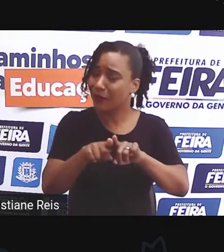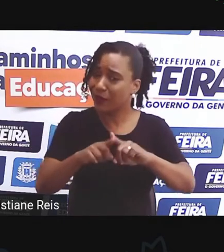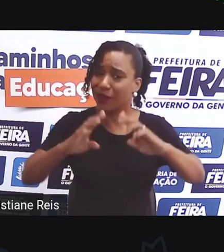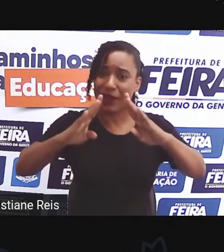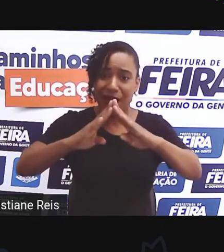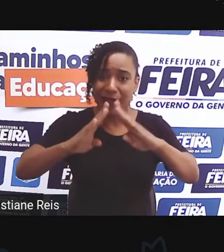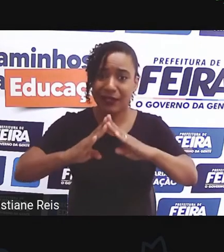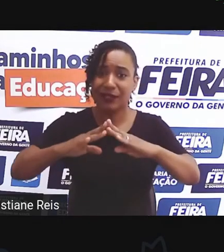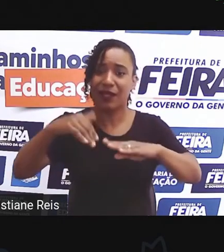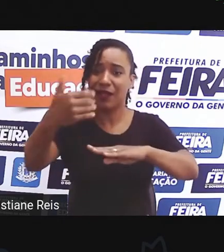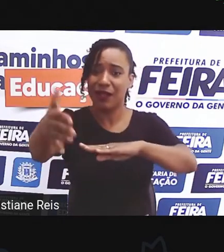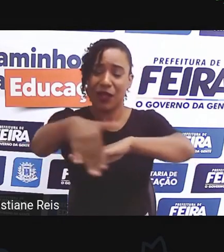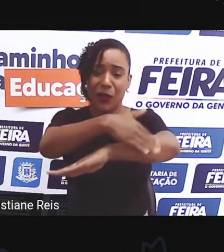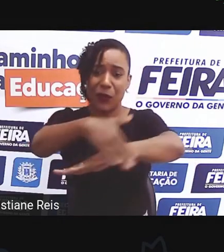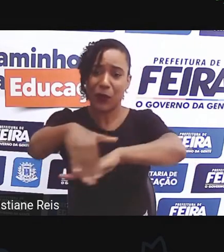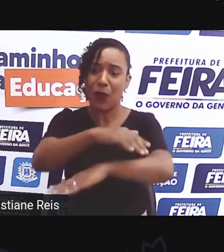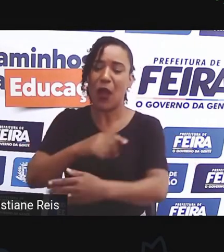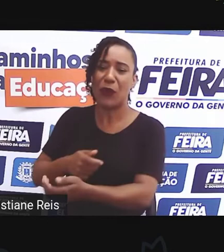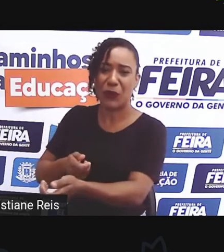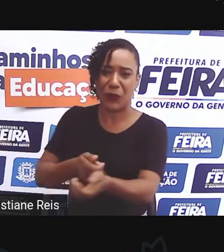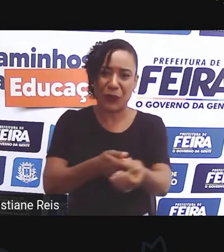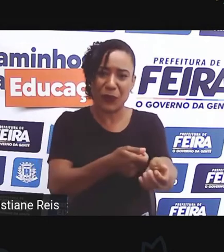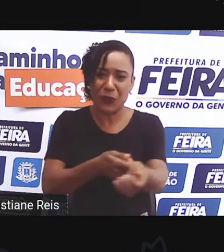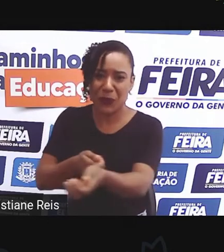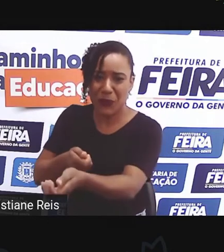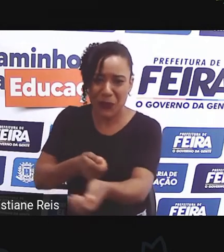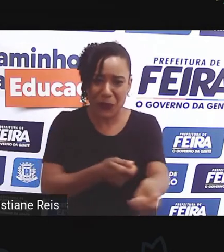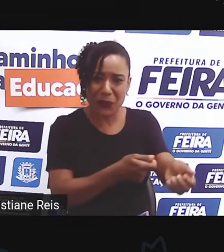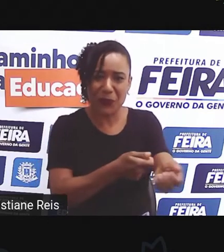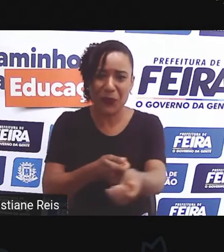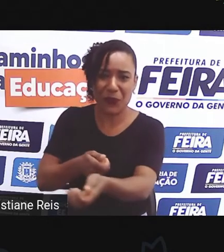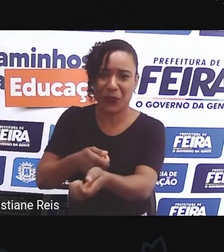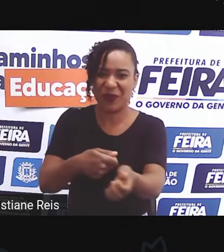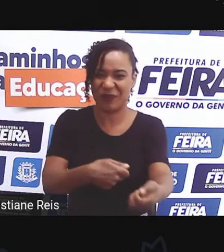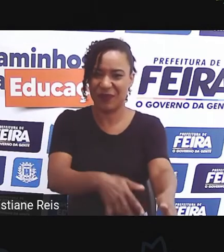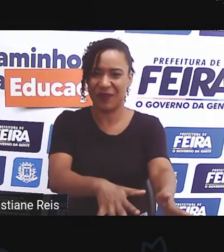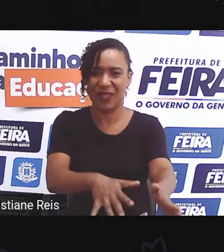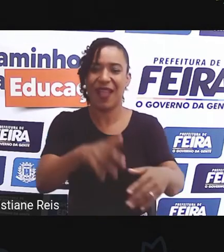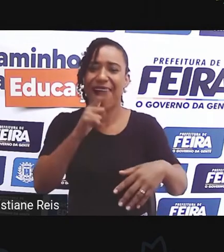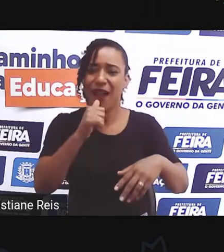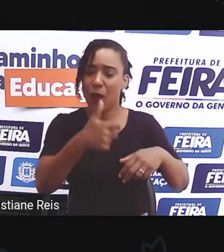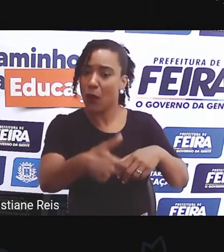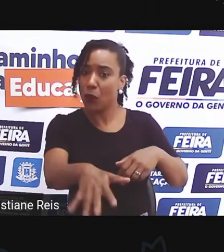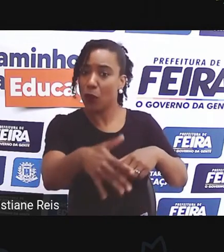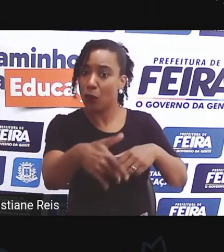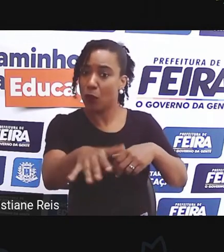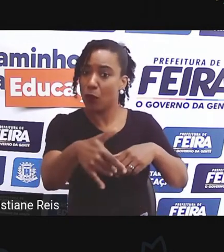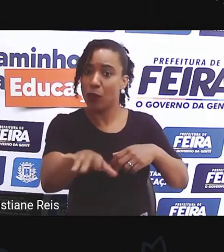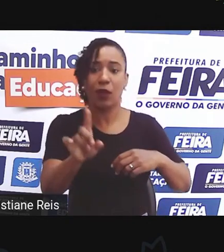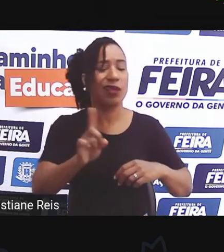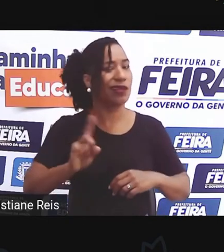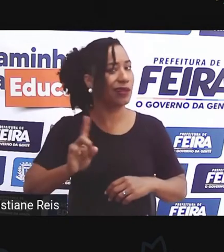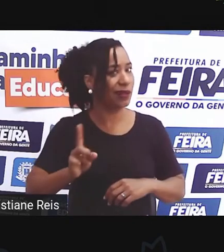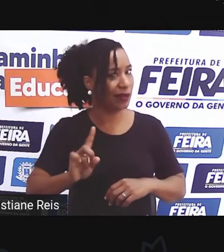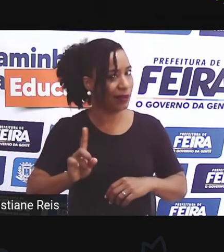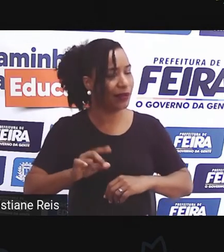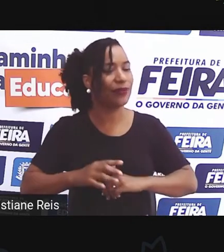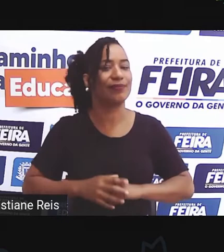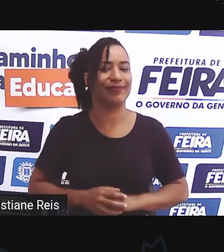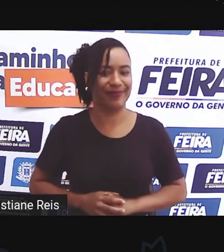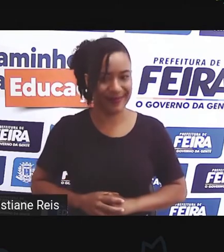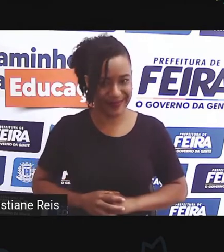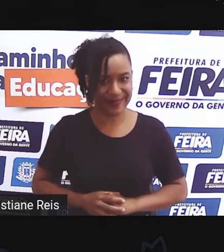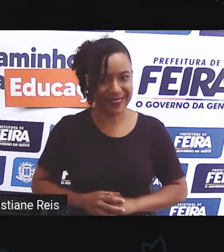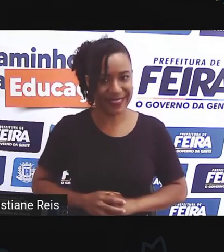com a mangueira ligada e aquela água derramando, derramando o dia todo. Como que faz, então,